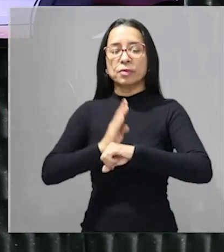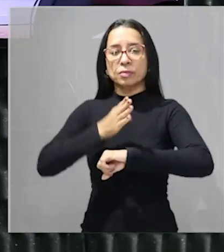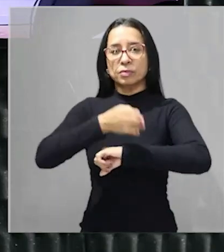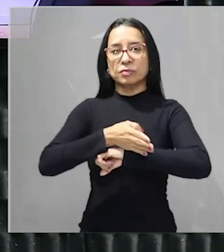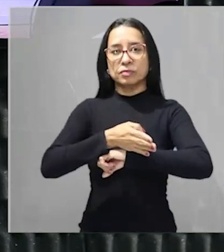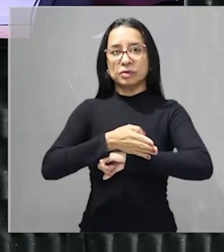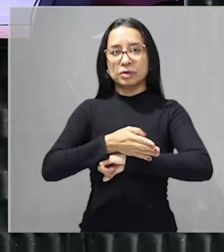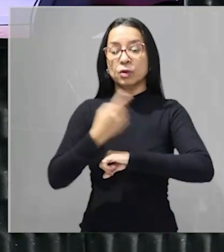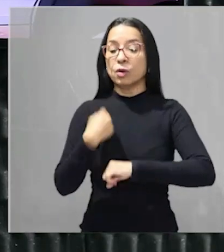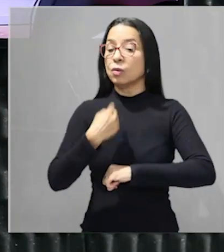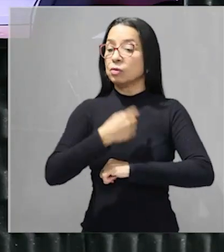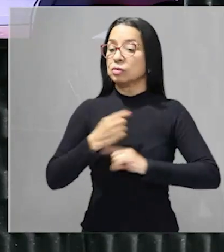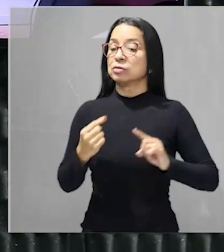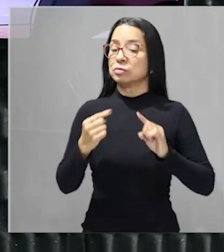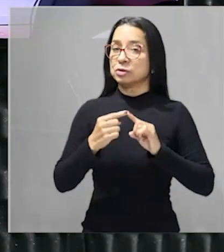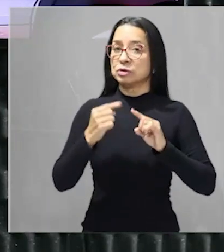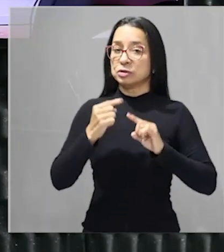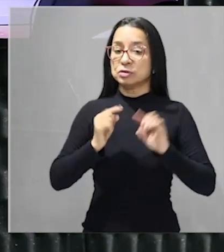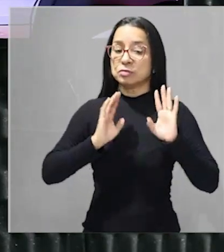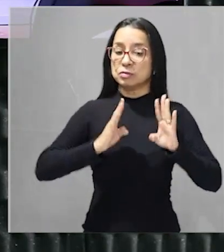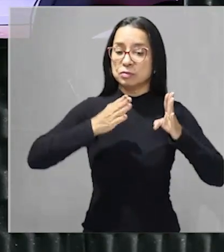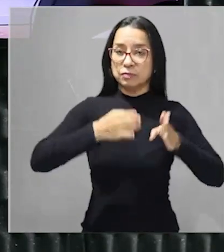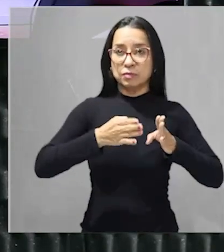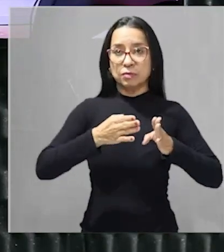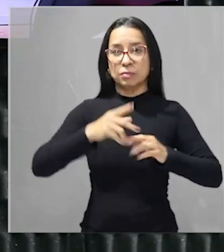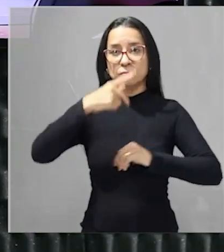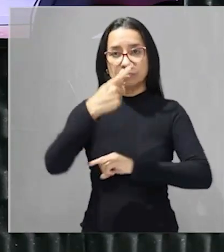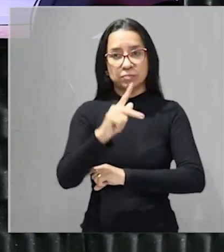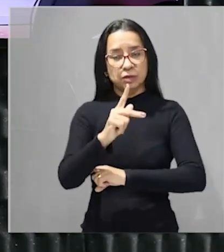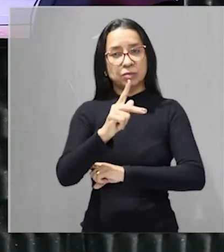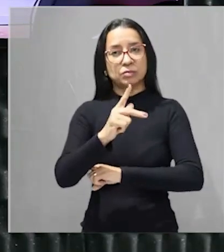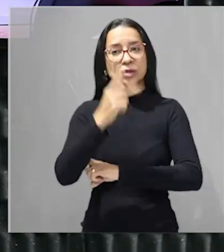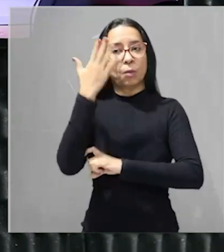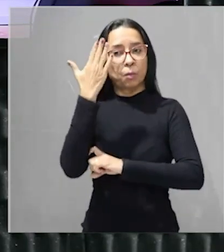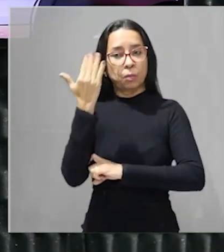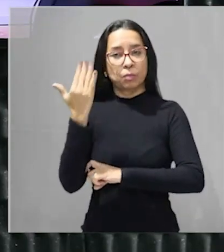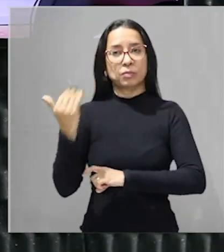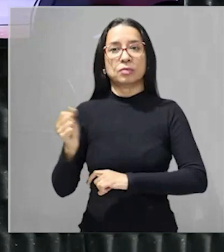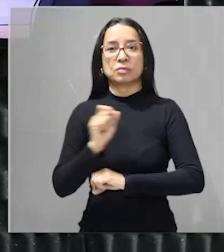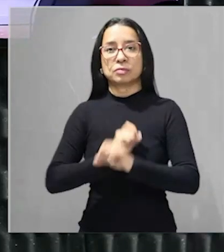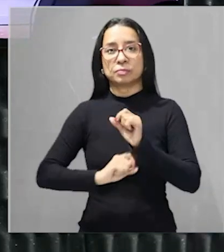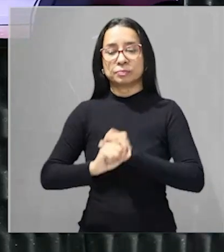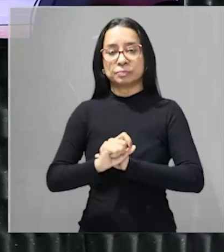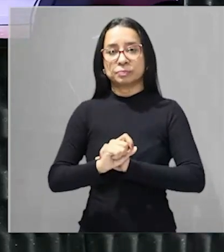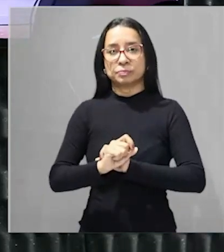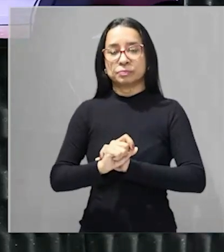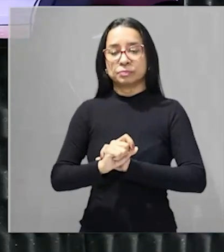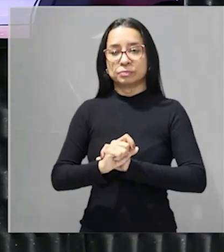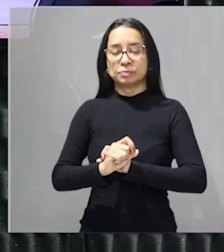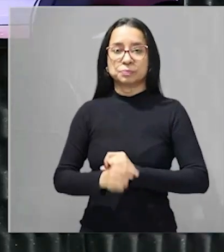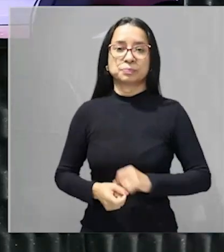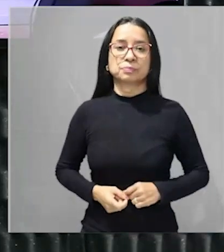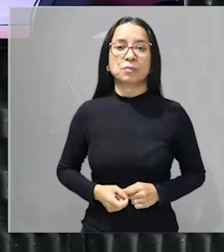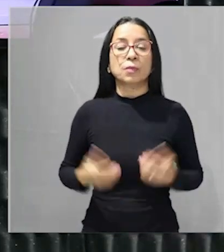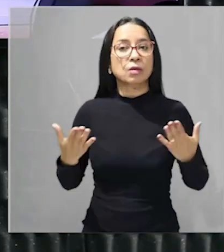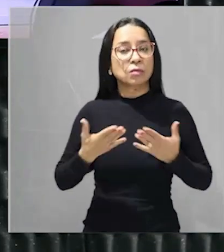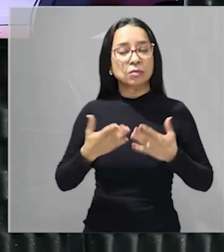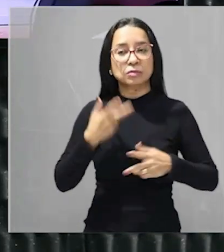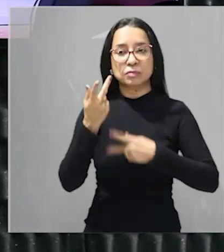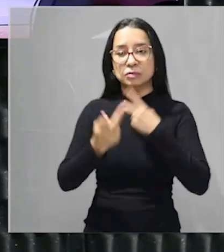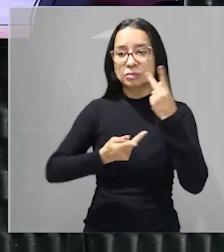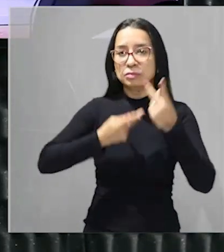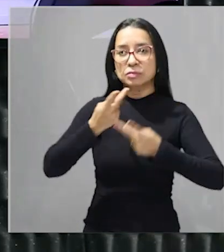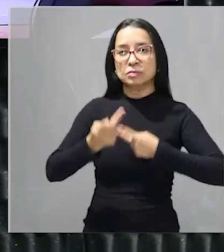missão essa é a nossa função é o teu sucesso belezinha e hoje galera nós vamos falar sobre uma temática muito